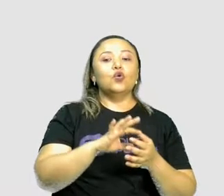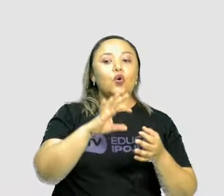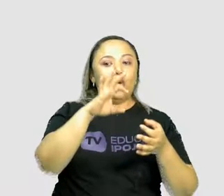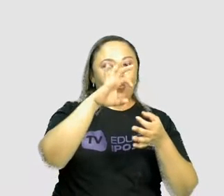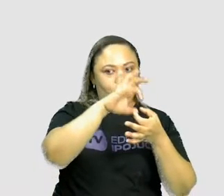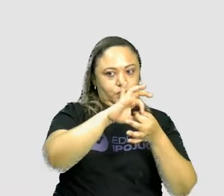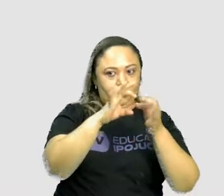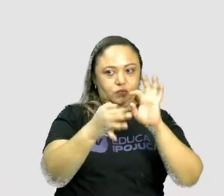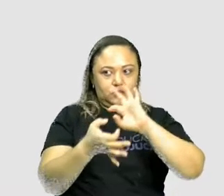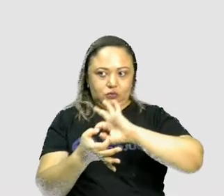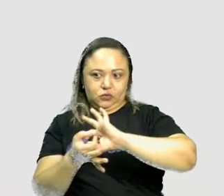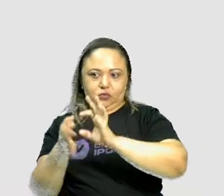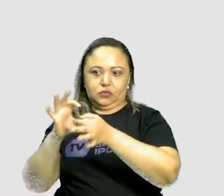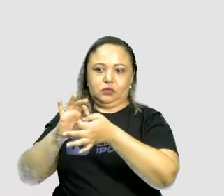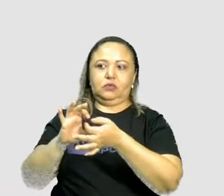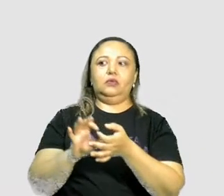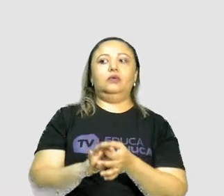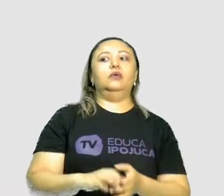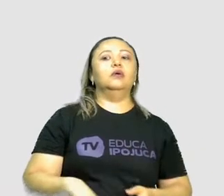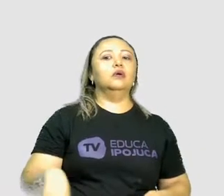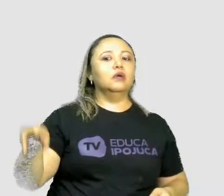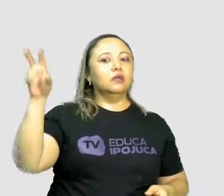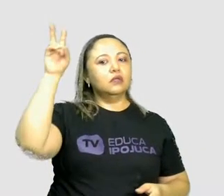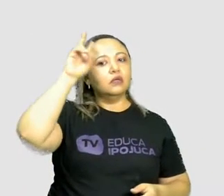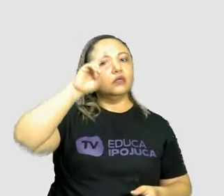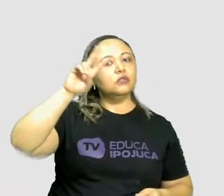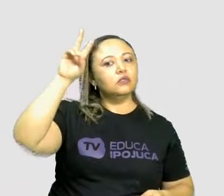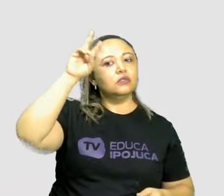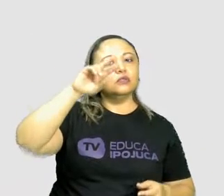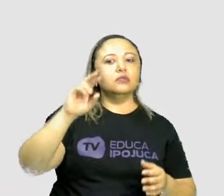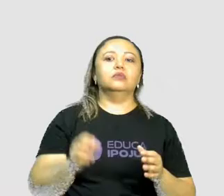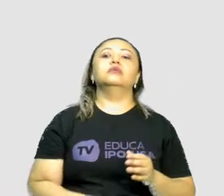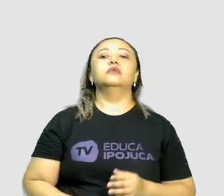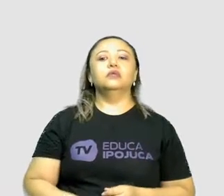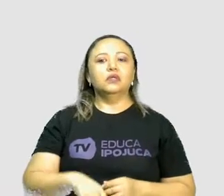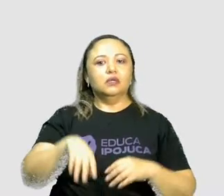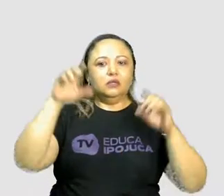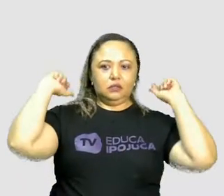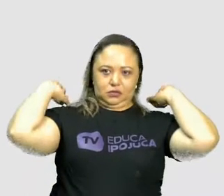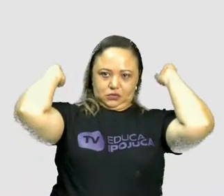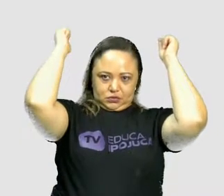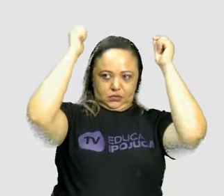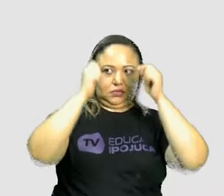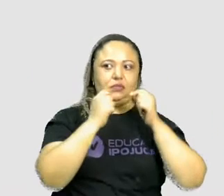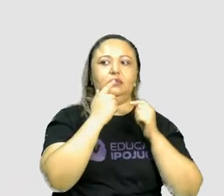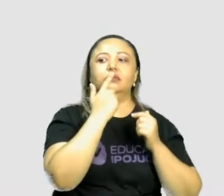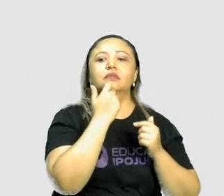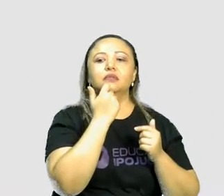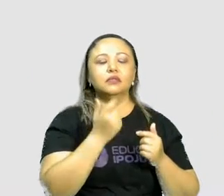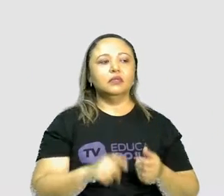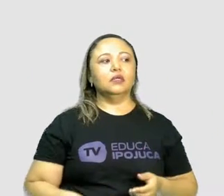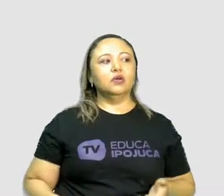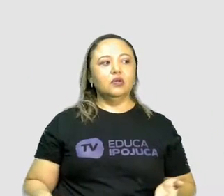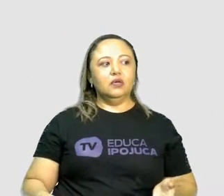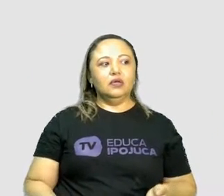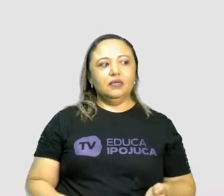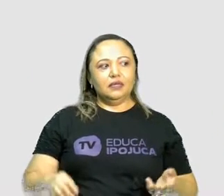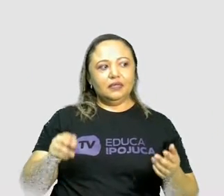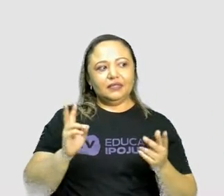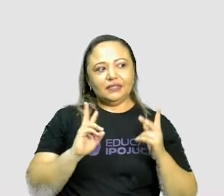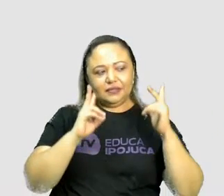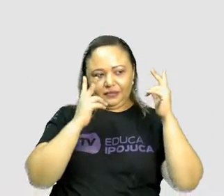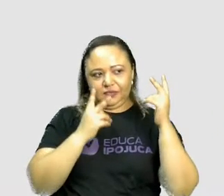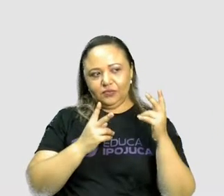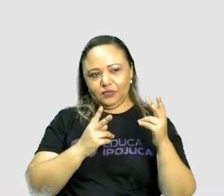Vermelho. Como se a história se passasse nos dias de hoje. Observem, né? Então, aí